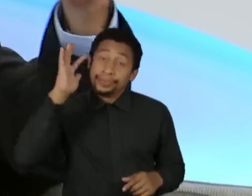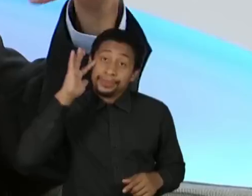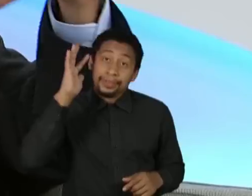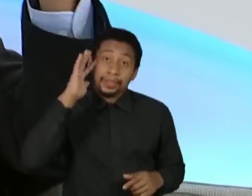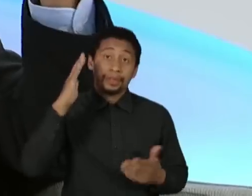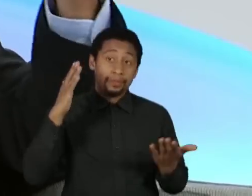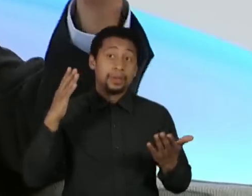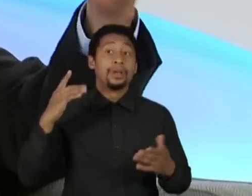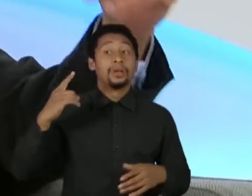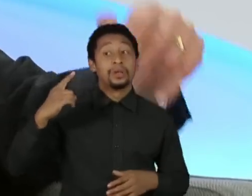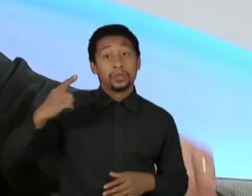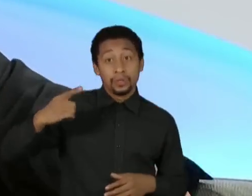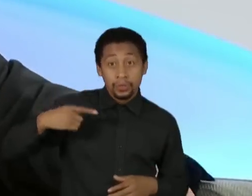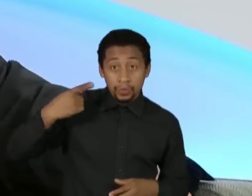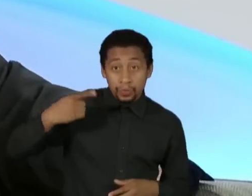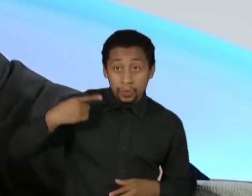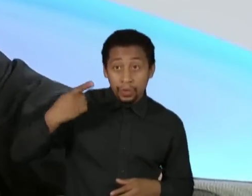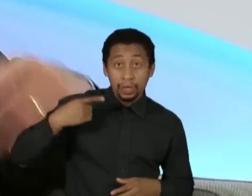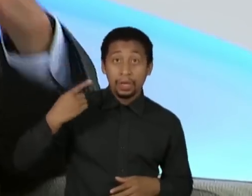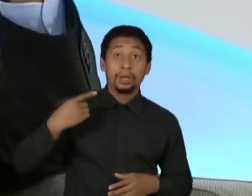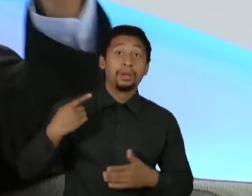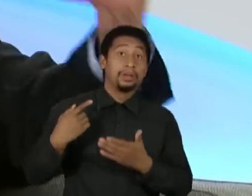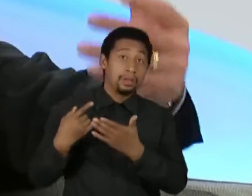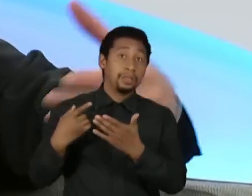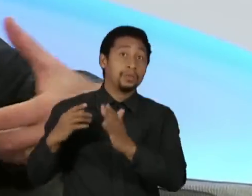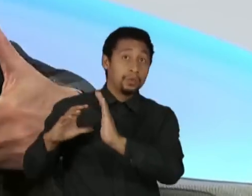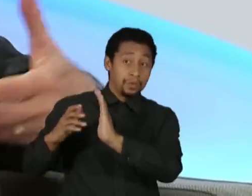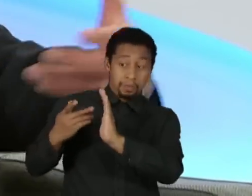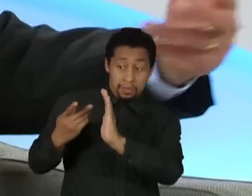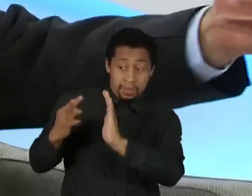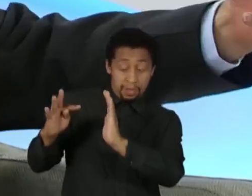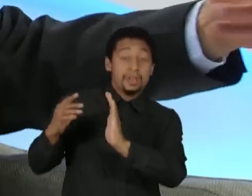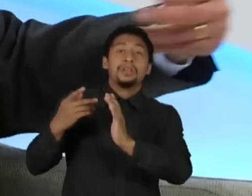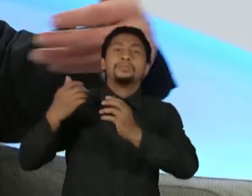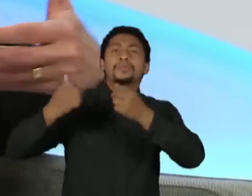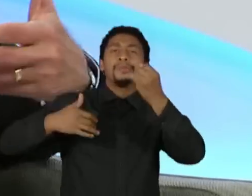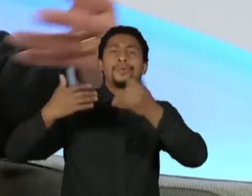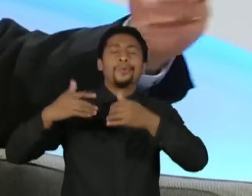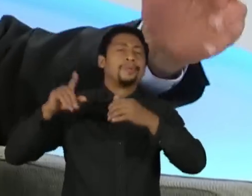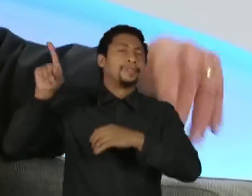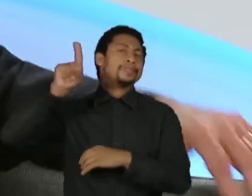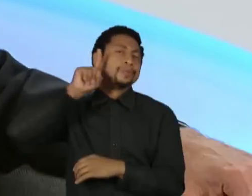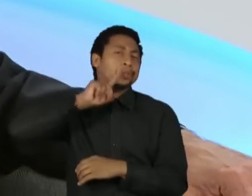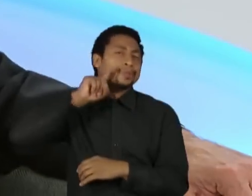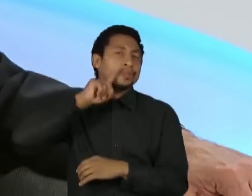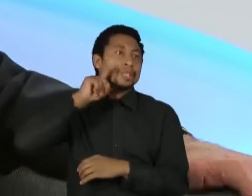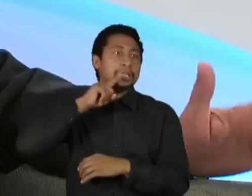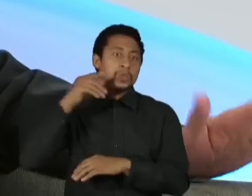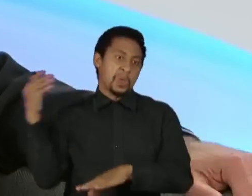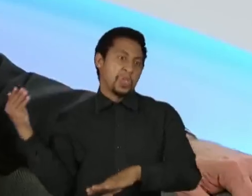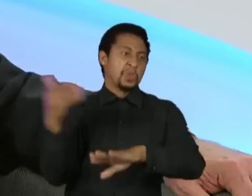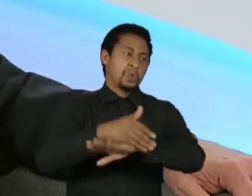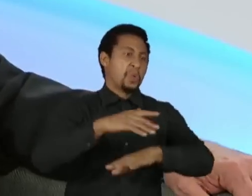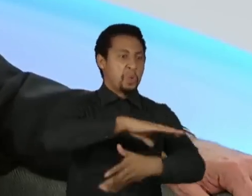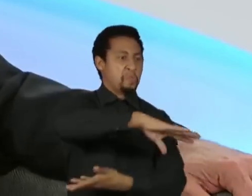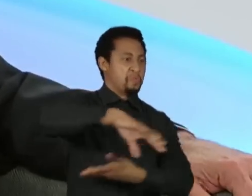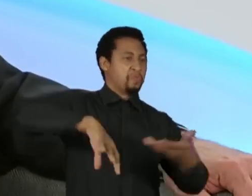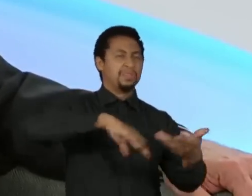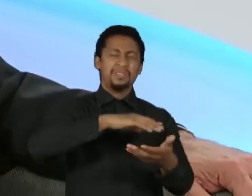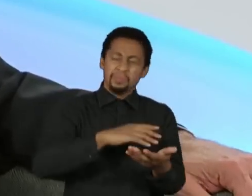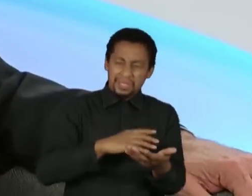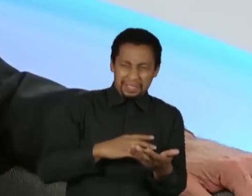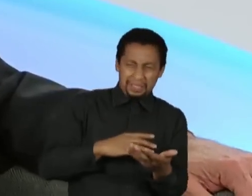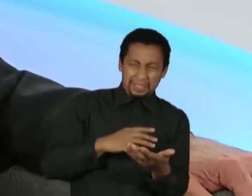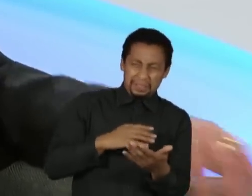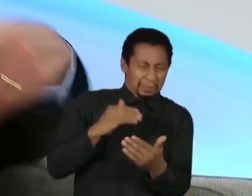advogados do PT e muitos próceres do PT dizerem que os americanos se meteram nessa confusão. Hoje eu já não acho tão